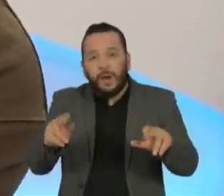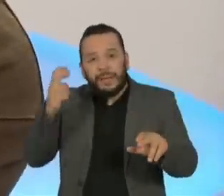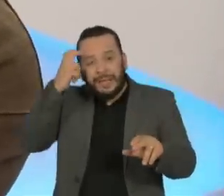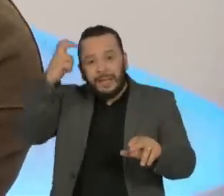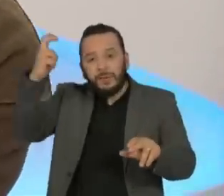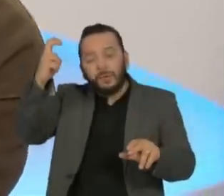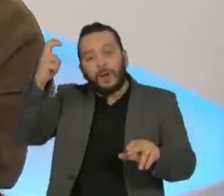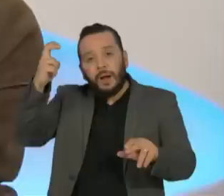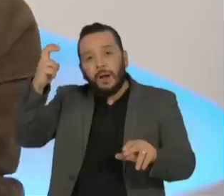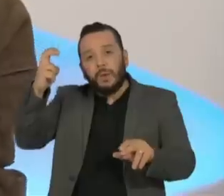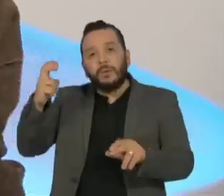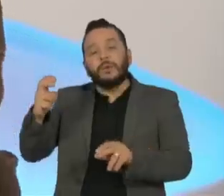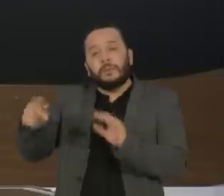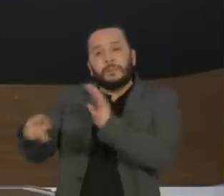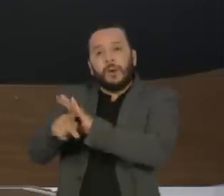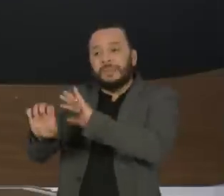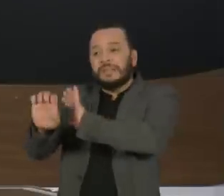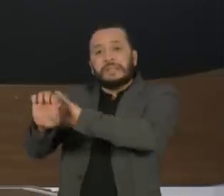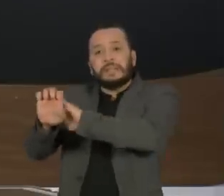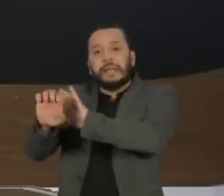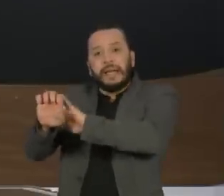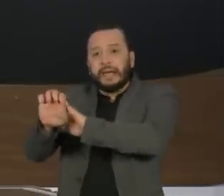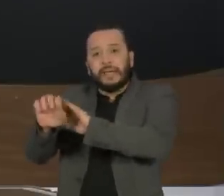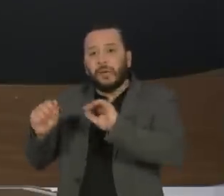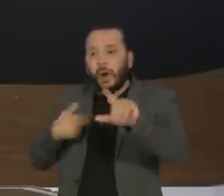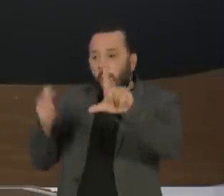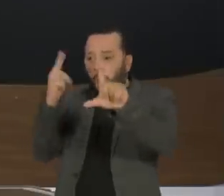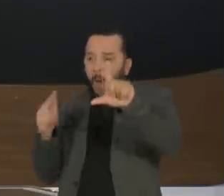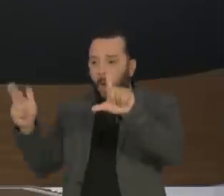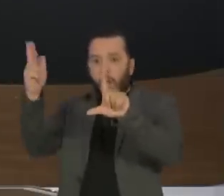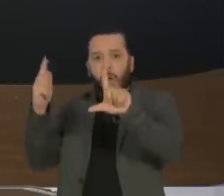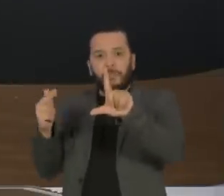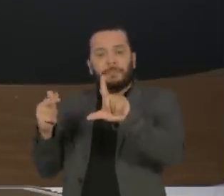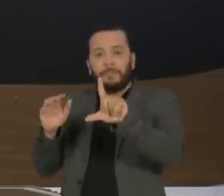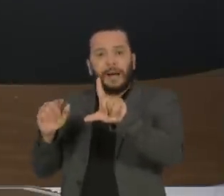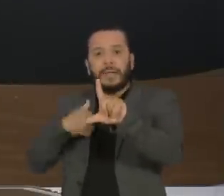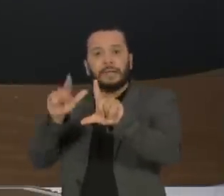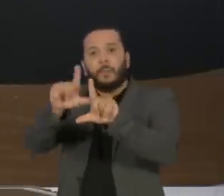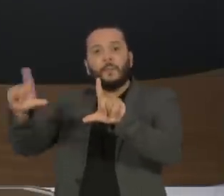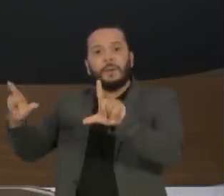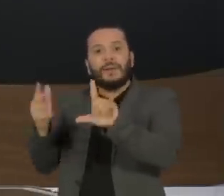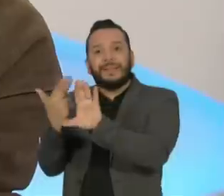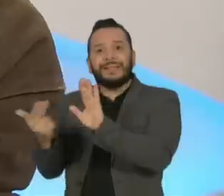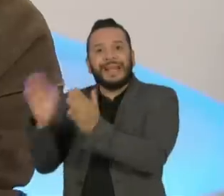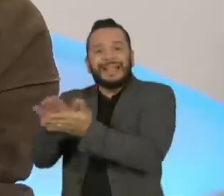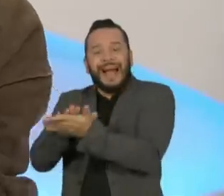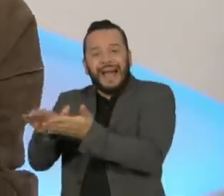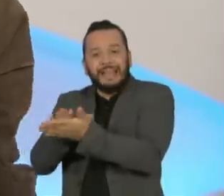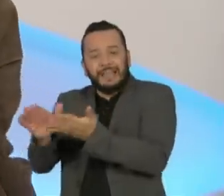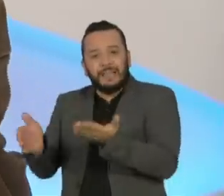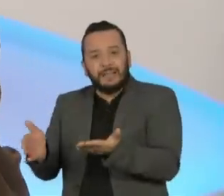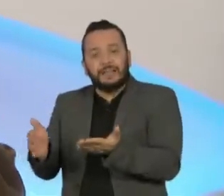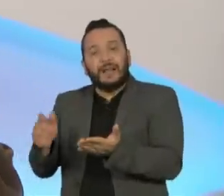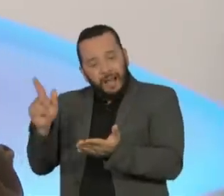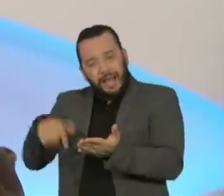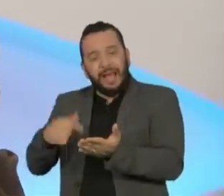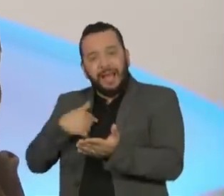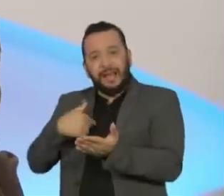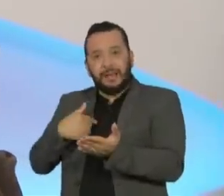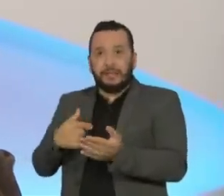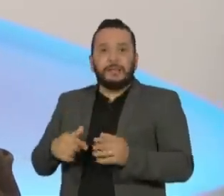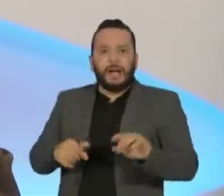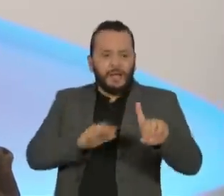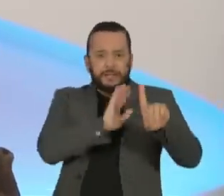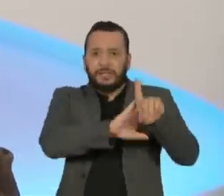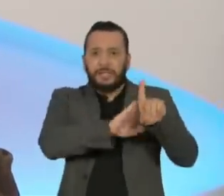campeão mundial de pau mole. Mas e o da direita? Porque a pergunta dela foi como você descreveria a direita neste momento? A direita? A direita não tem intelectual,